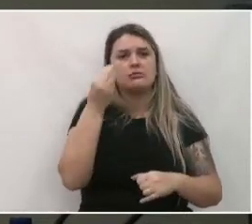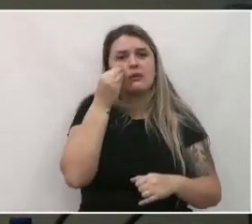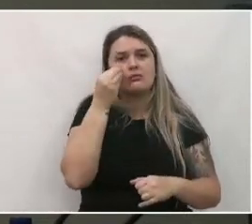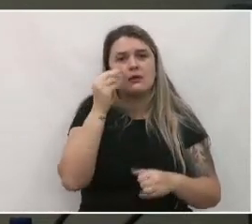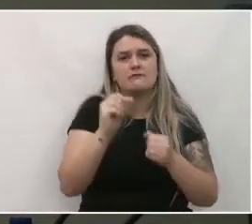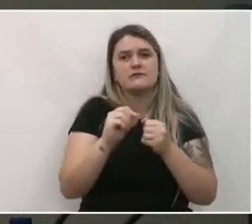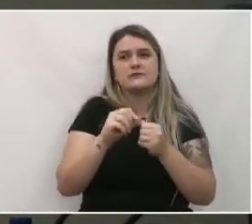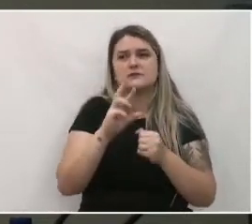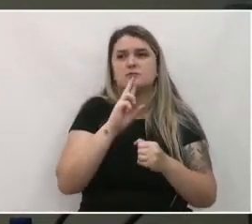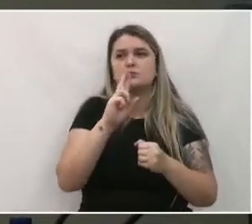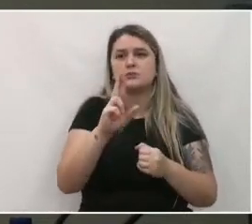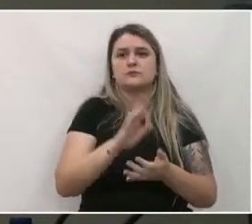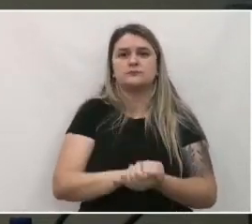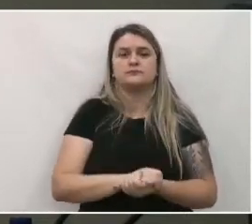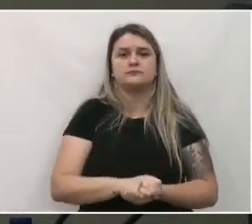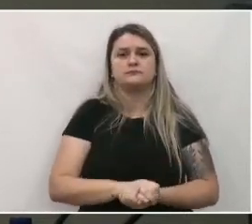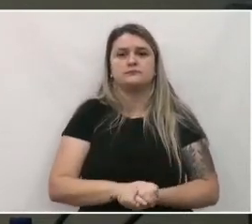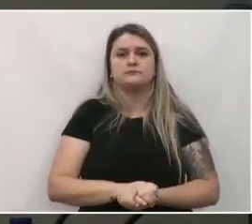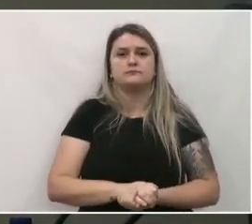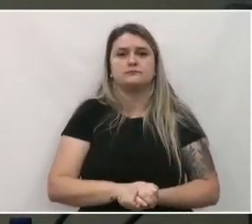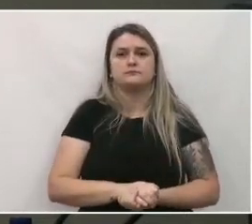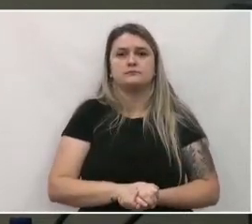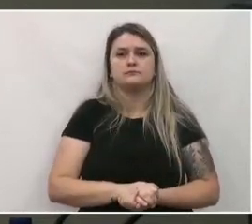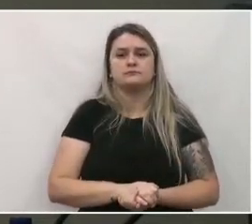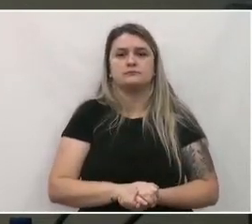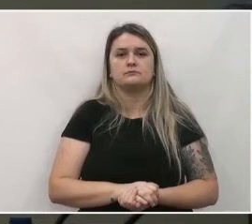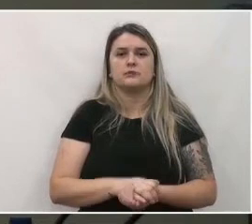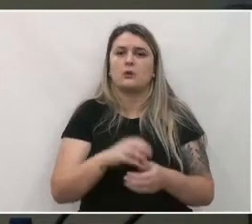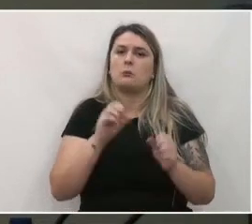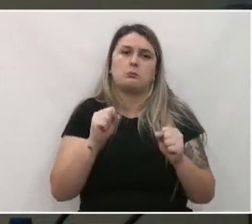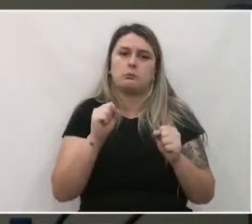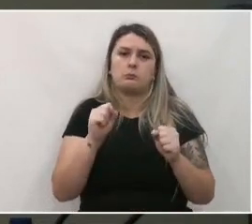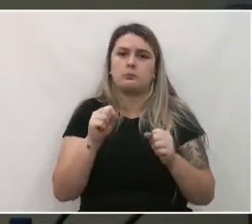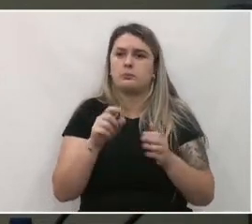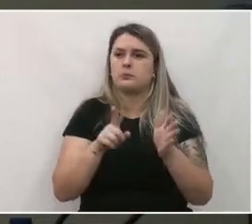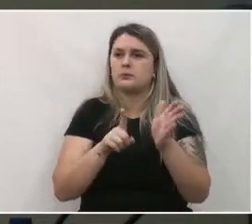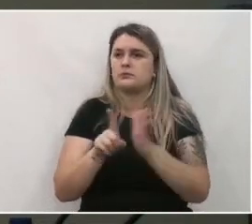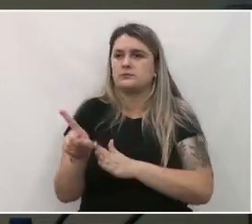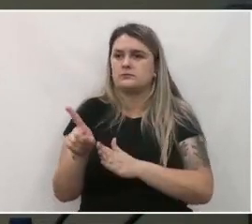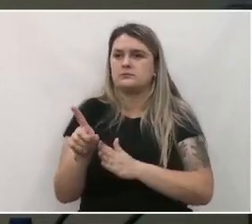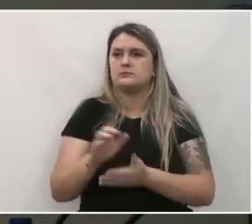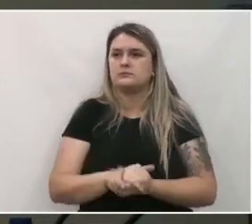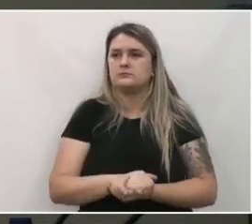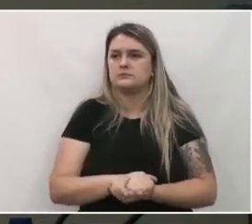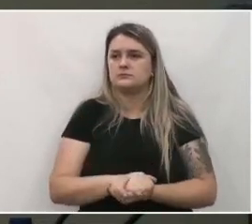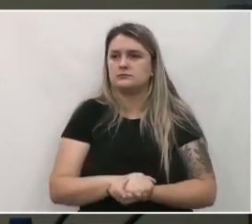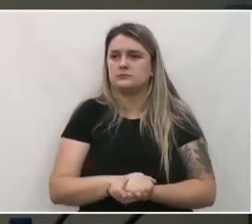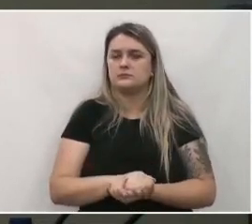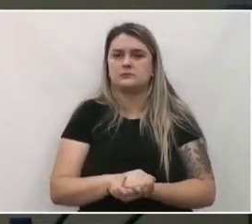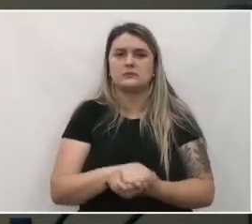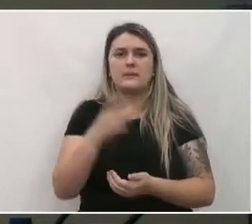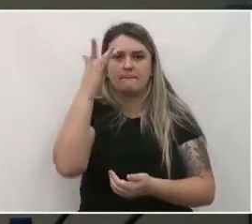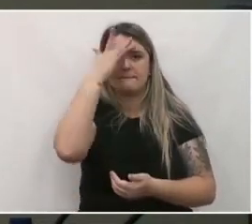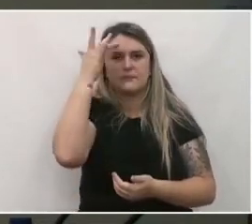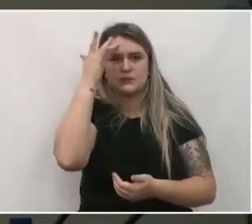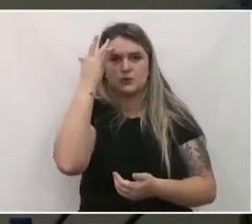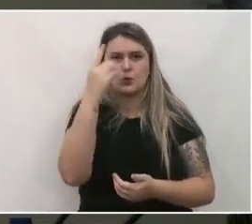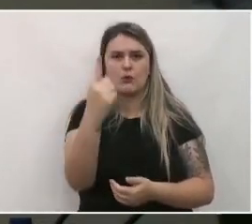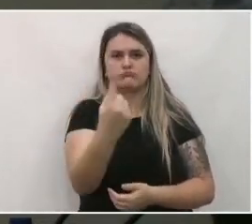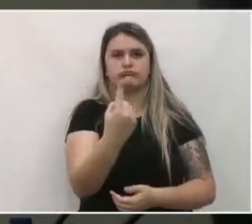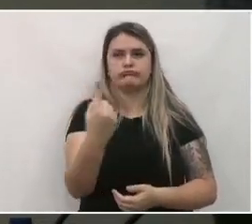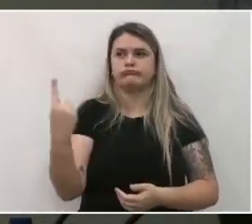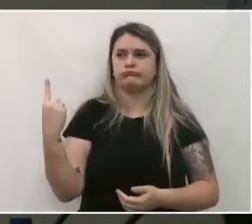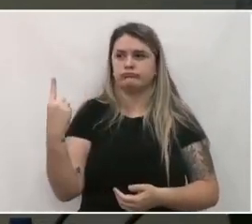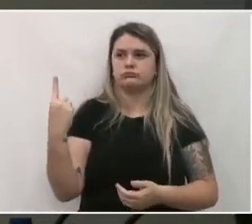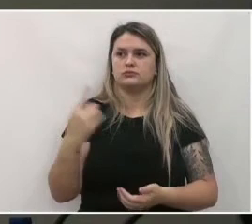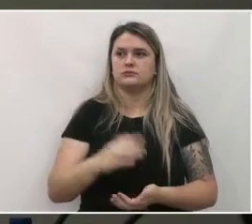respostas. Ou podem perguntar via orar. Pode ver até aqui, pode se levantar. A